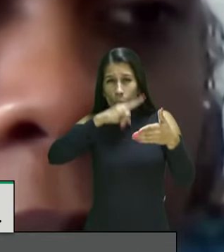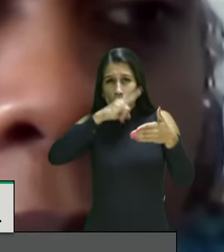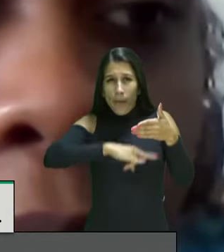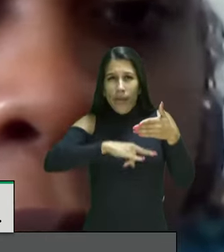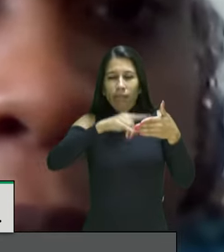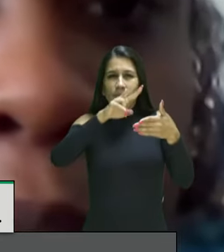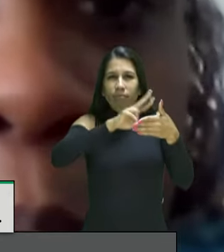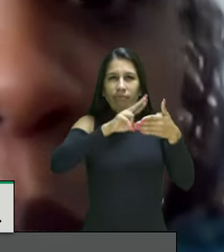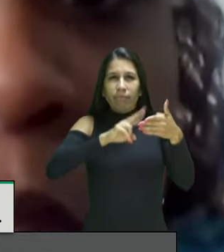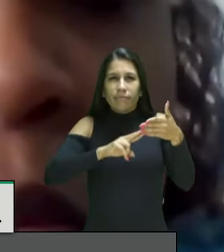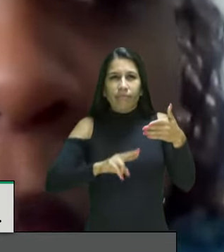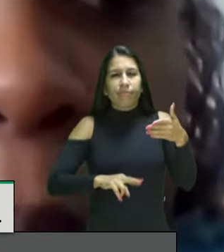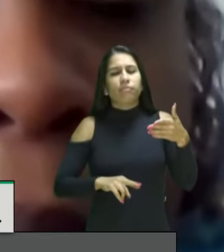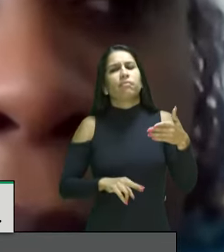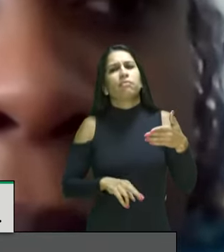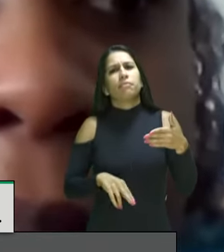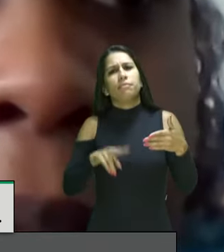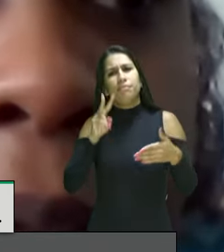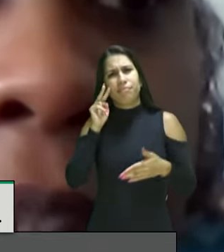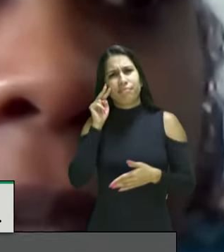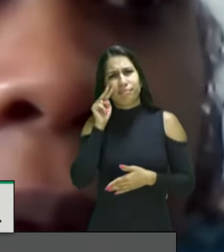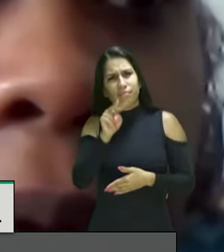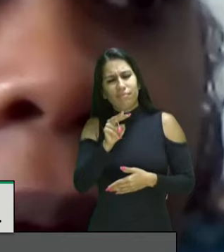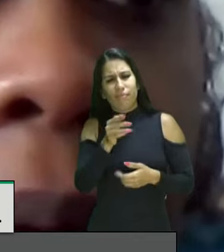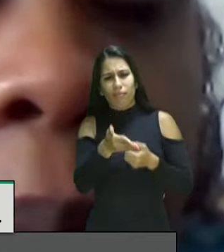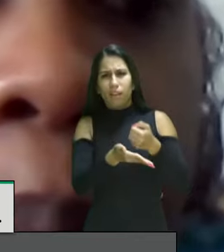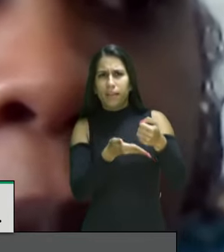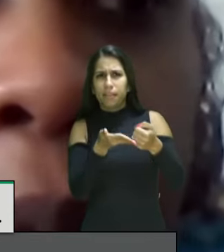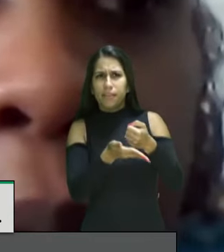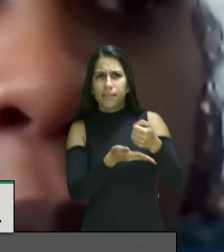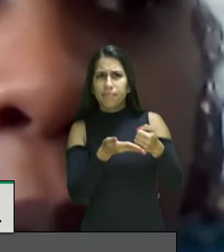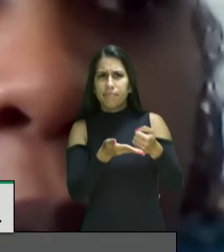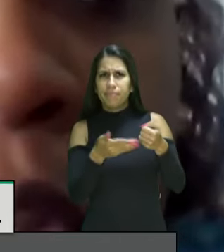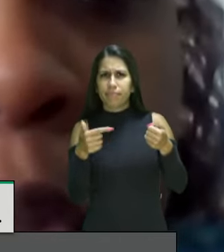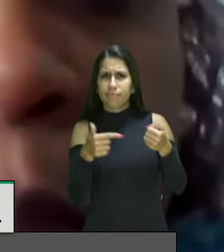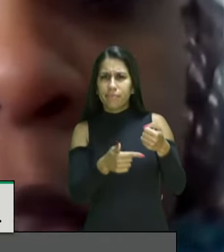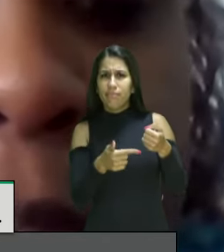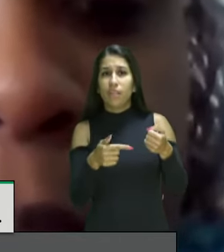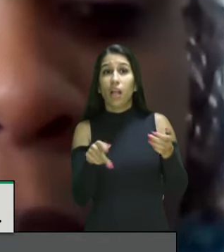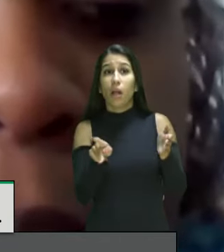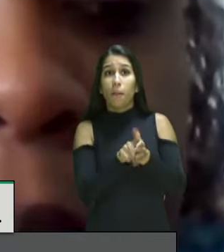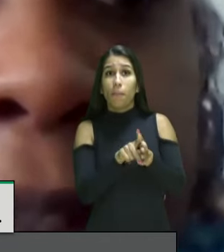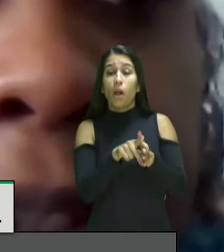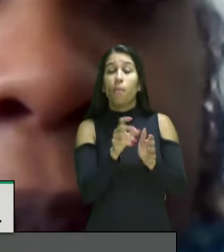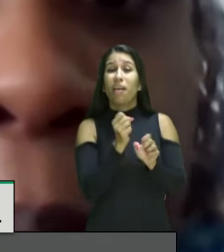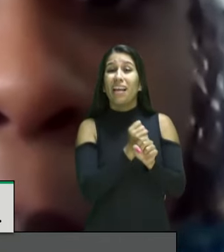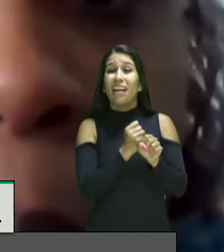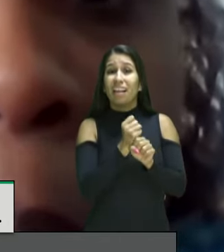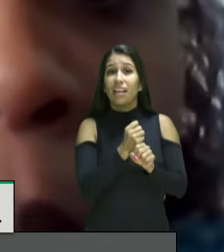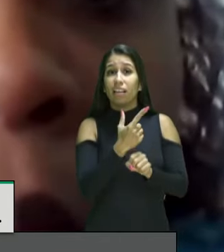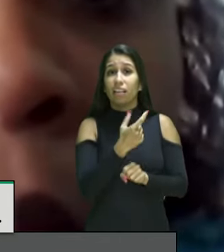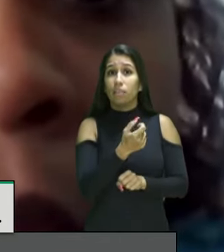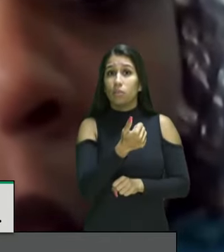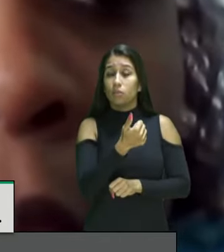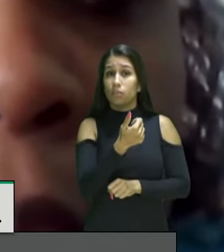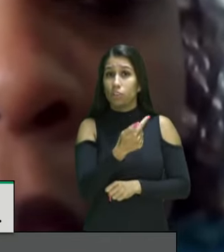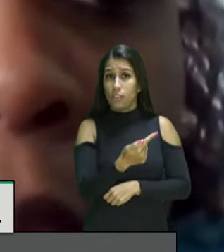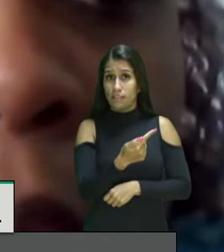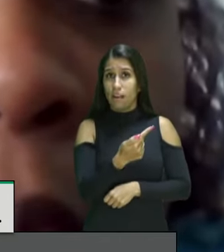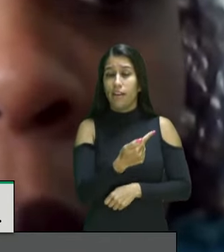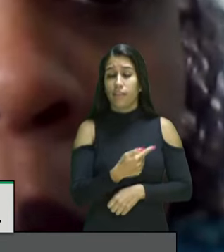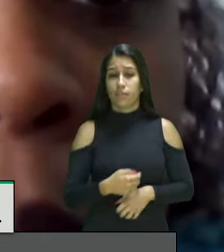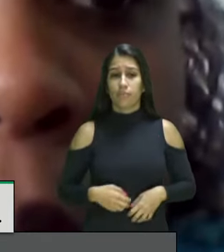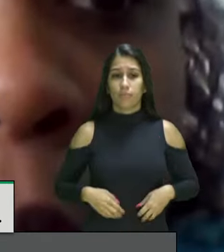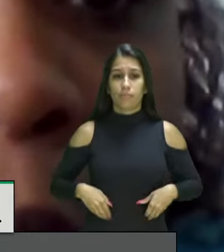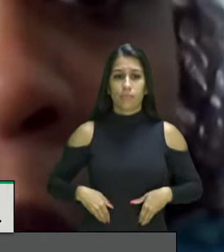eu vi que muito da base dele está no ano de 2017 e